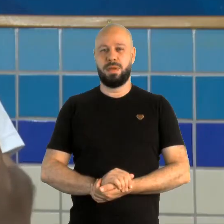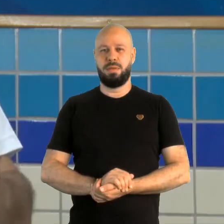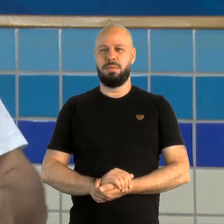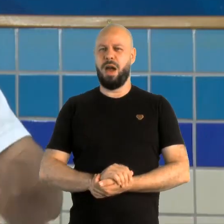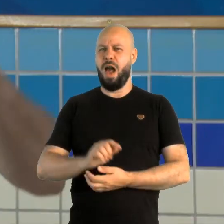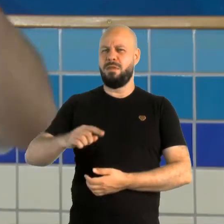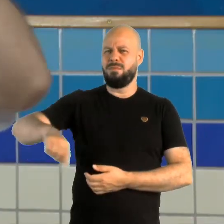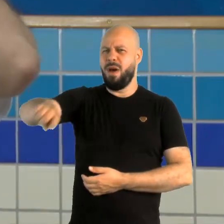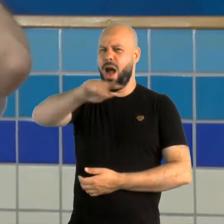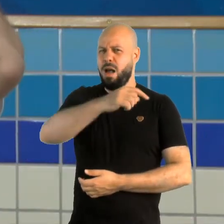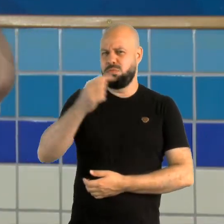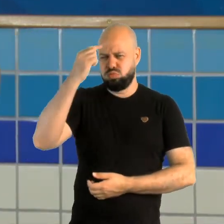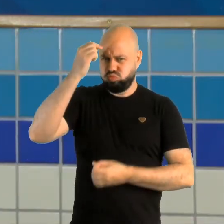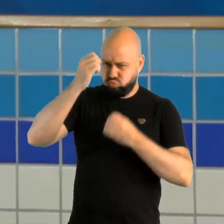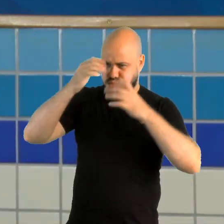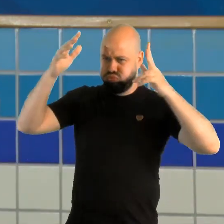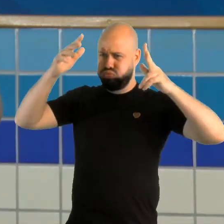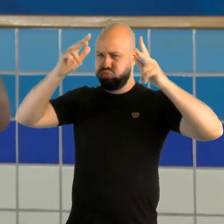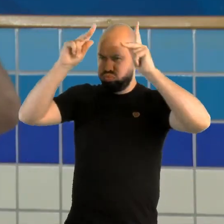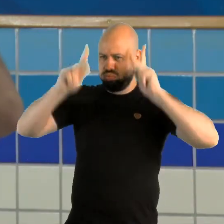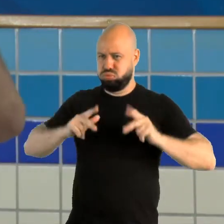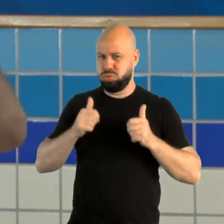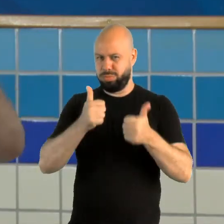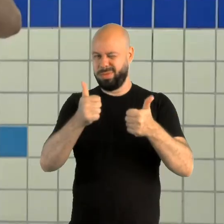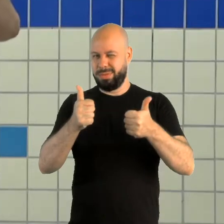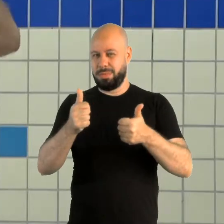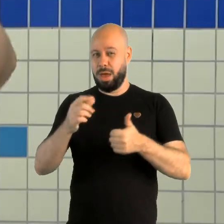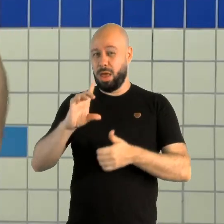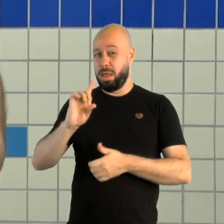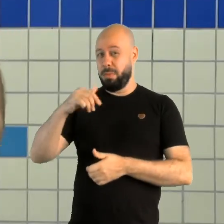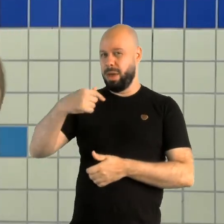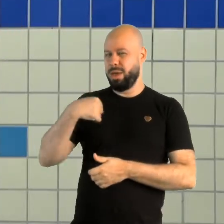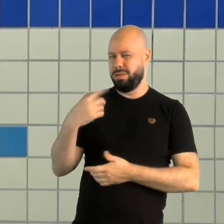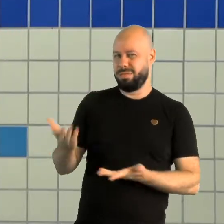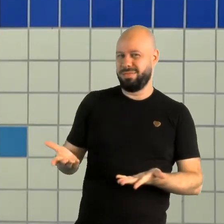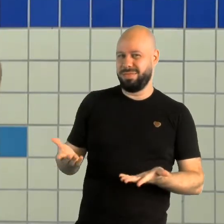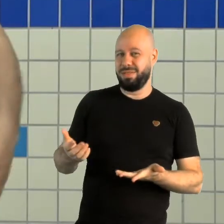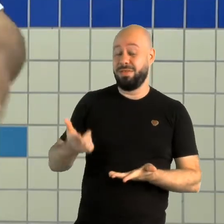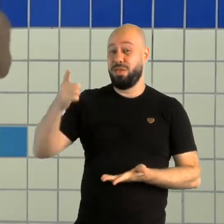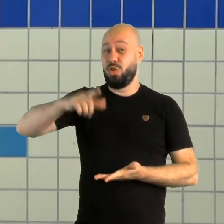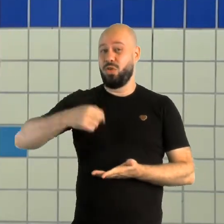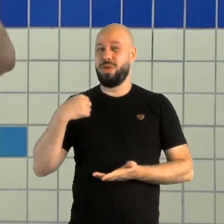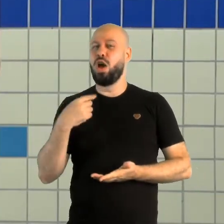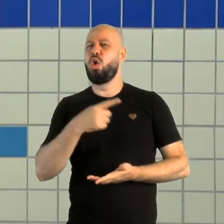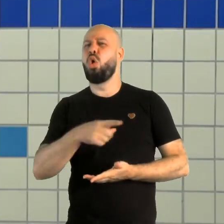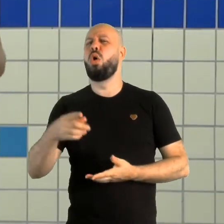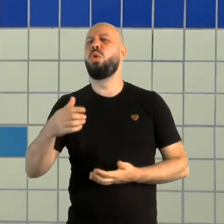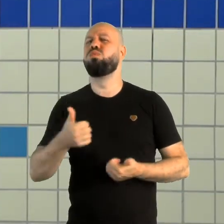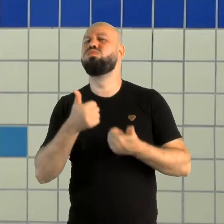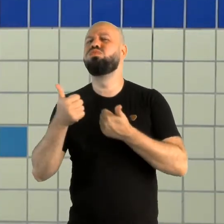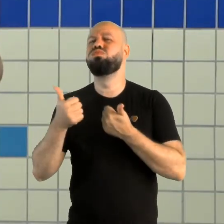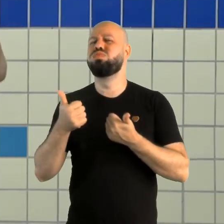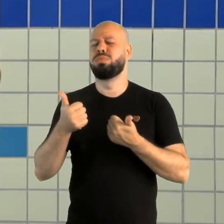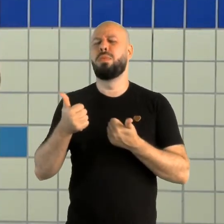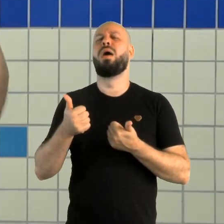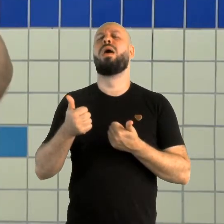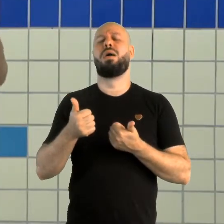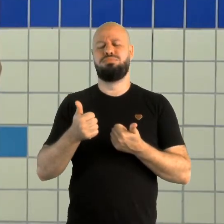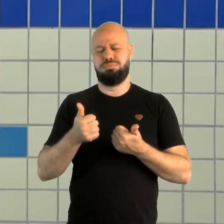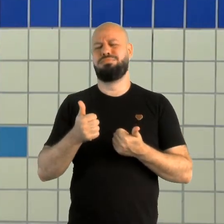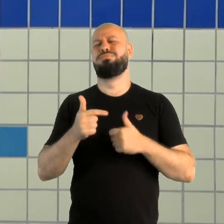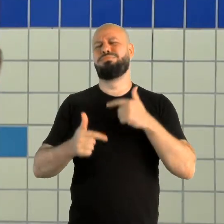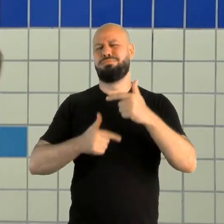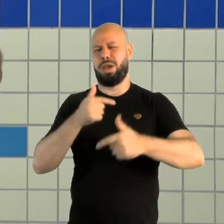Fala, cabecinha pensante, galerinha Trunks, DP aqui, como é que vocês estão? Começamos mais um bloco de aula,